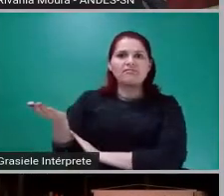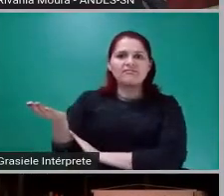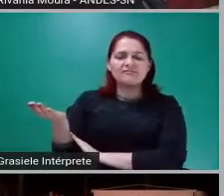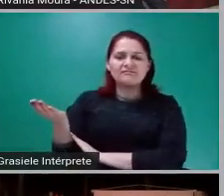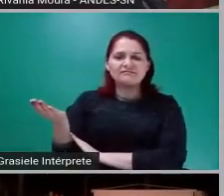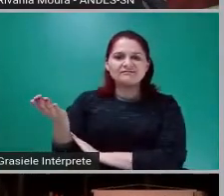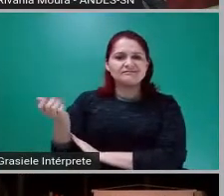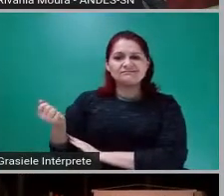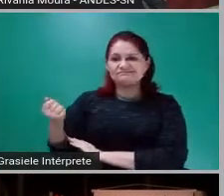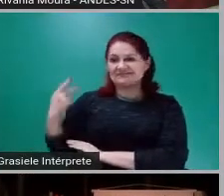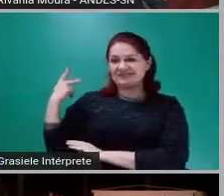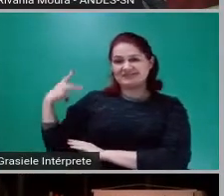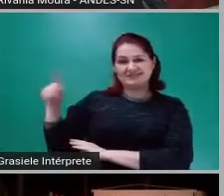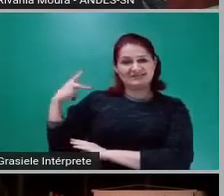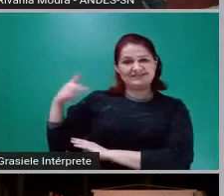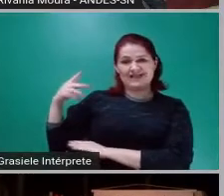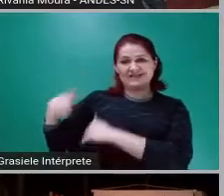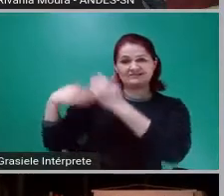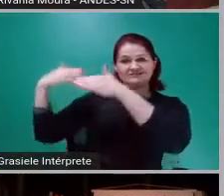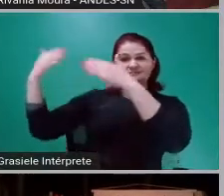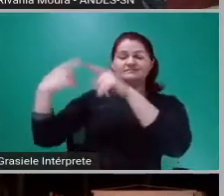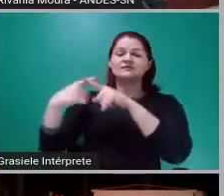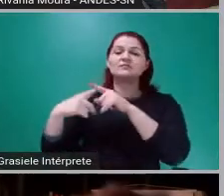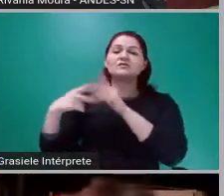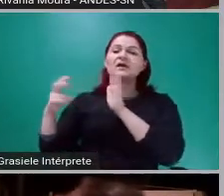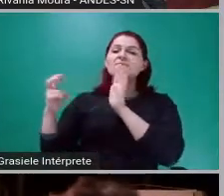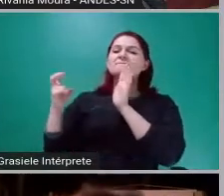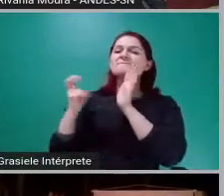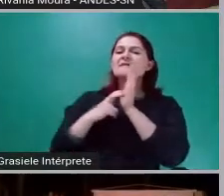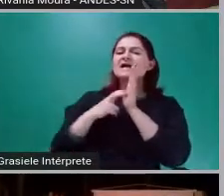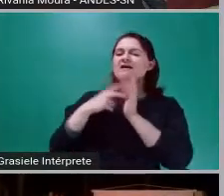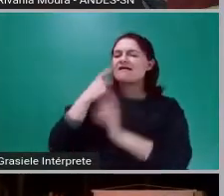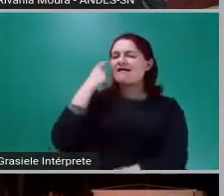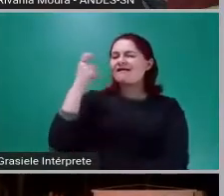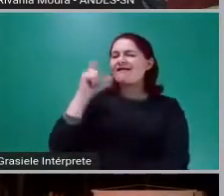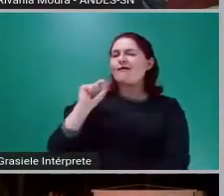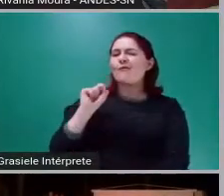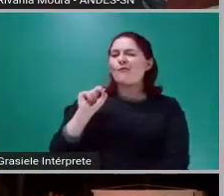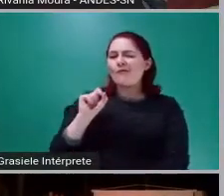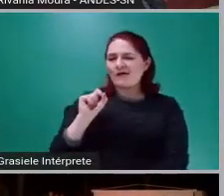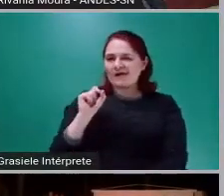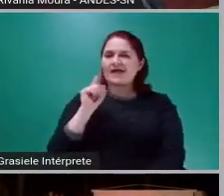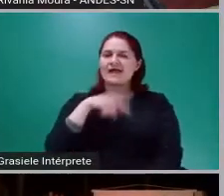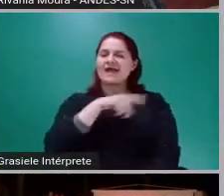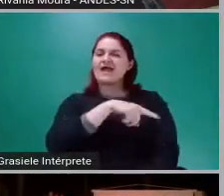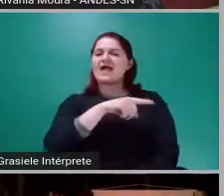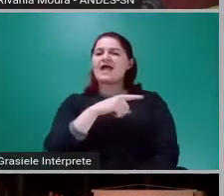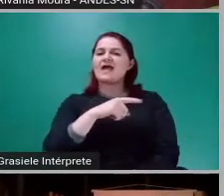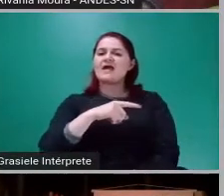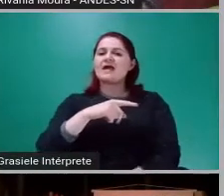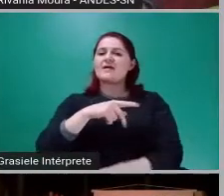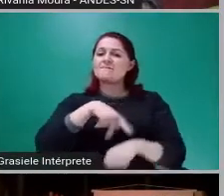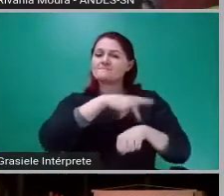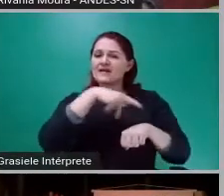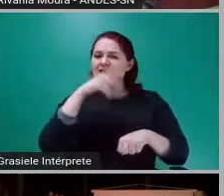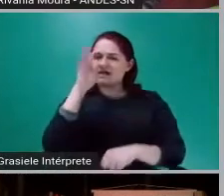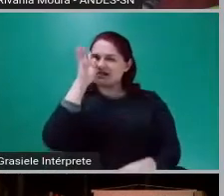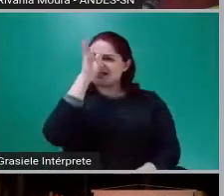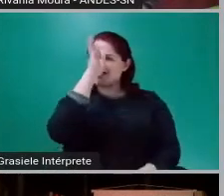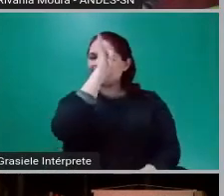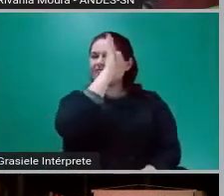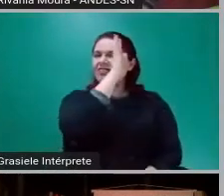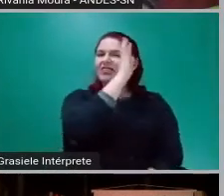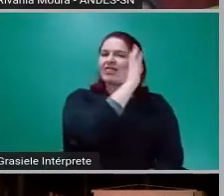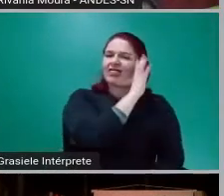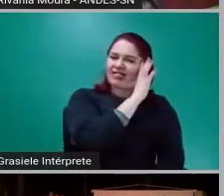a pátria fique distraída distraída, enquanto eles fazem as tenebrosas transações que deixam a Maria